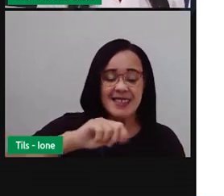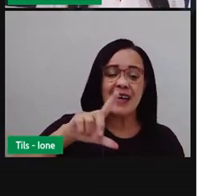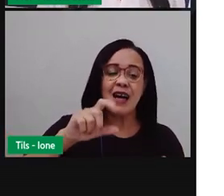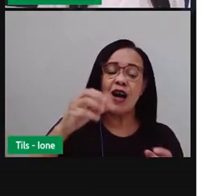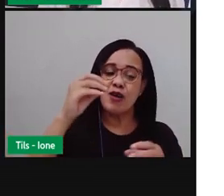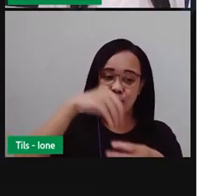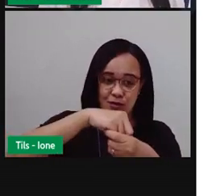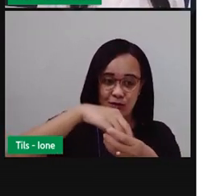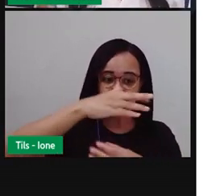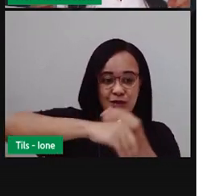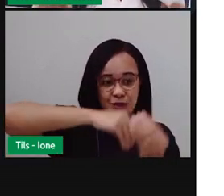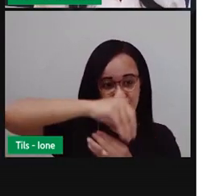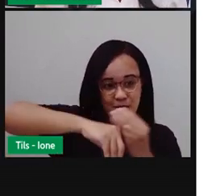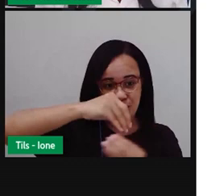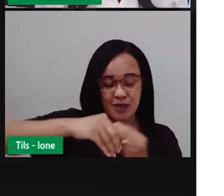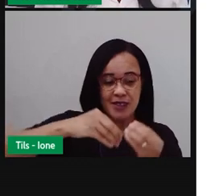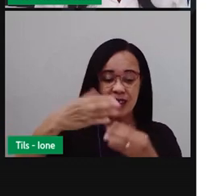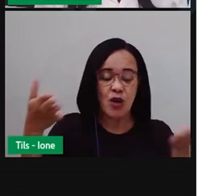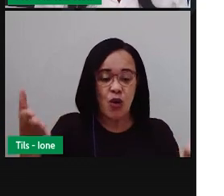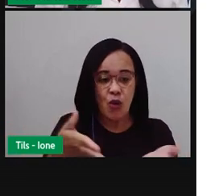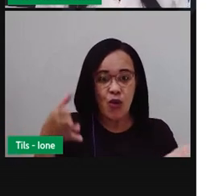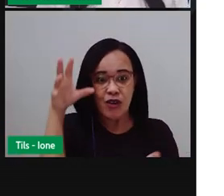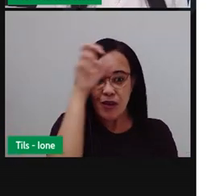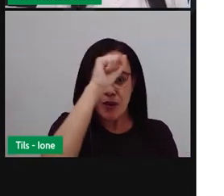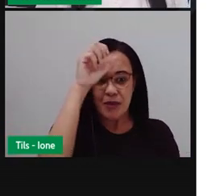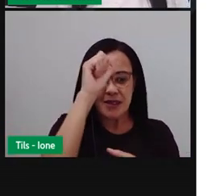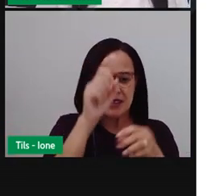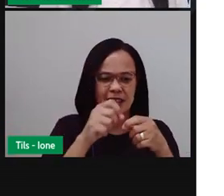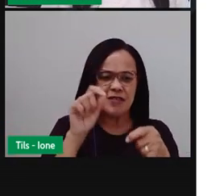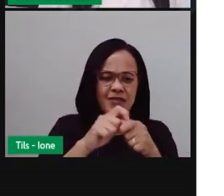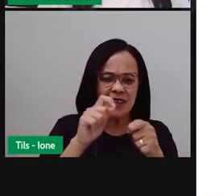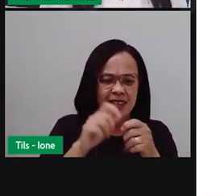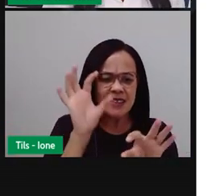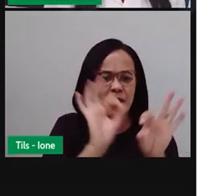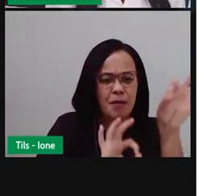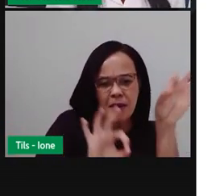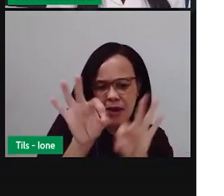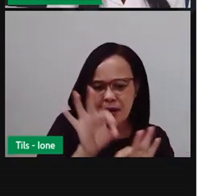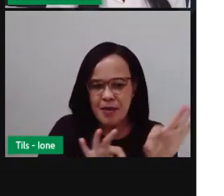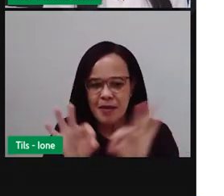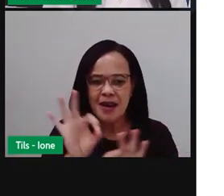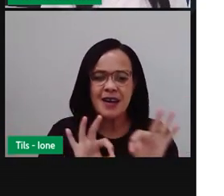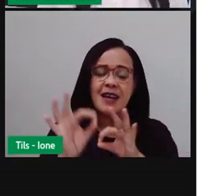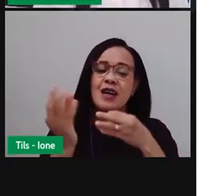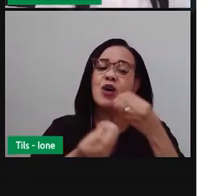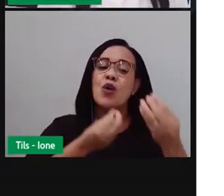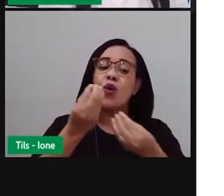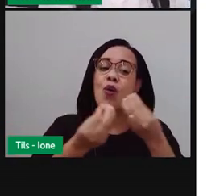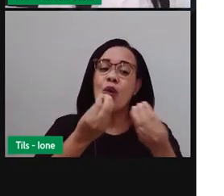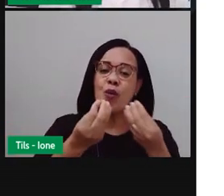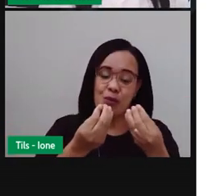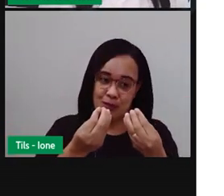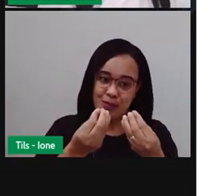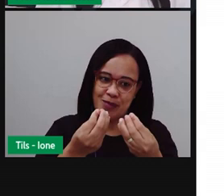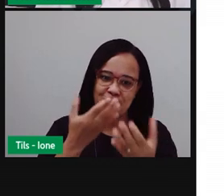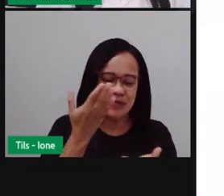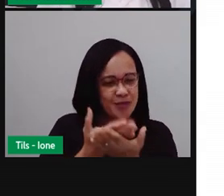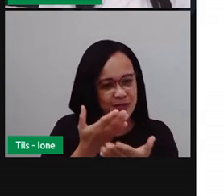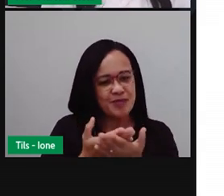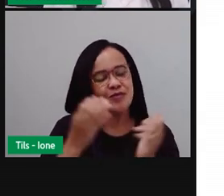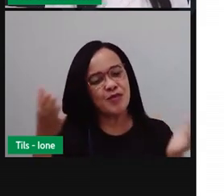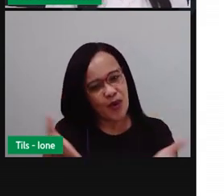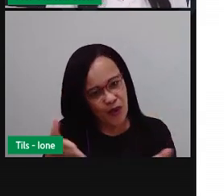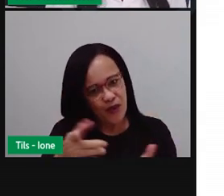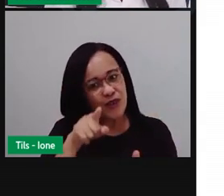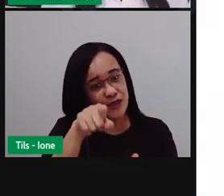fazer essa receita aqui nessa aula. Então, com essa aula de hoje, crianças, vocês vão aprender